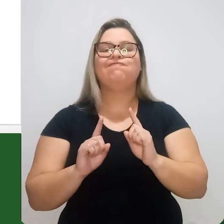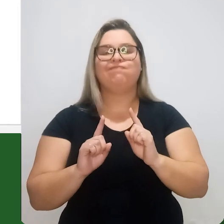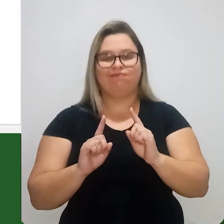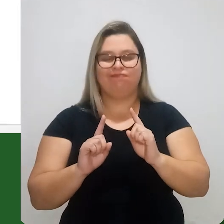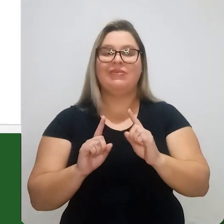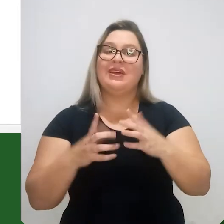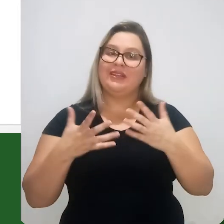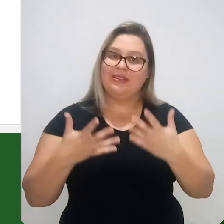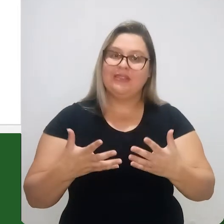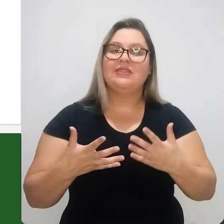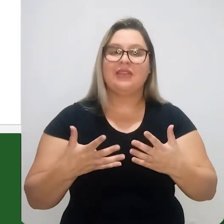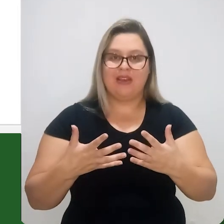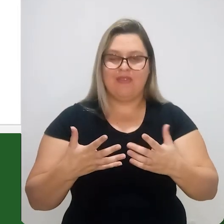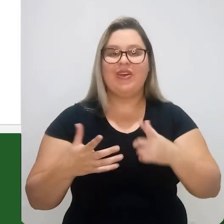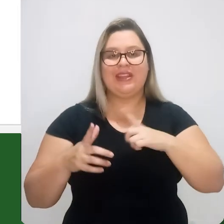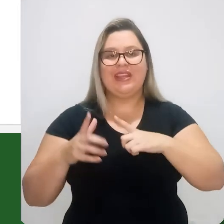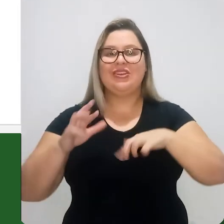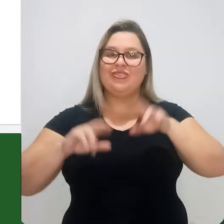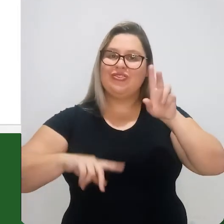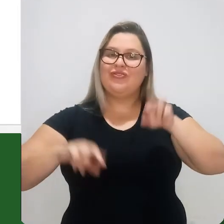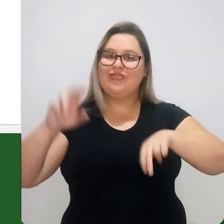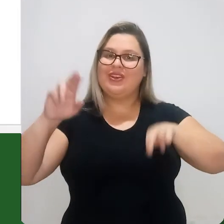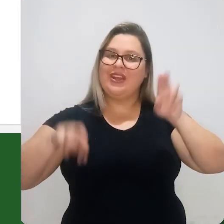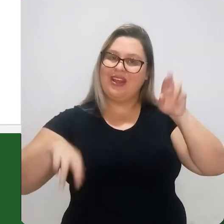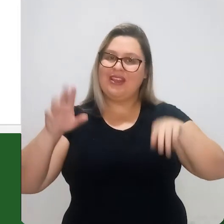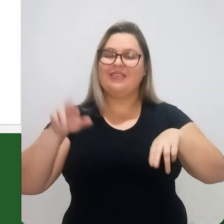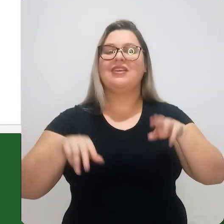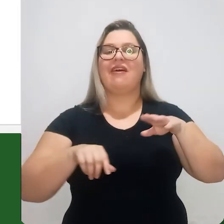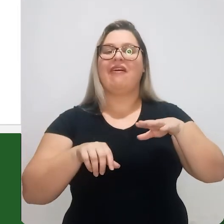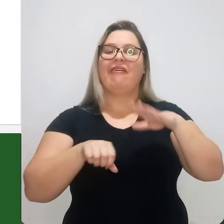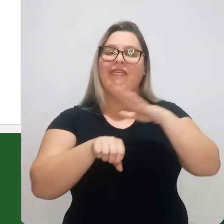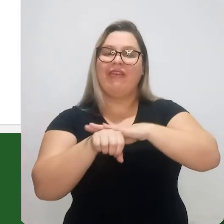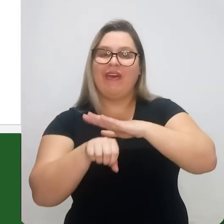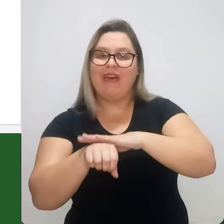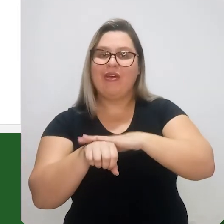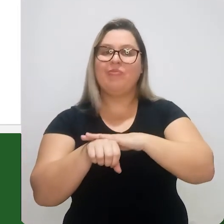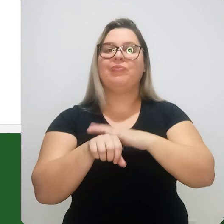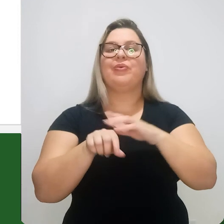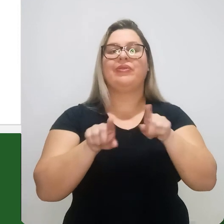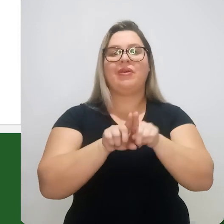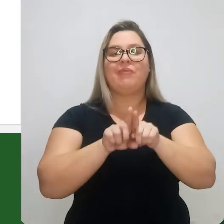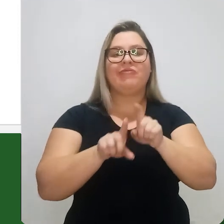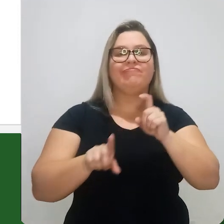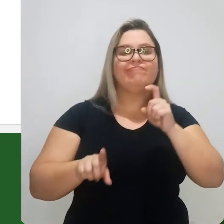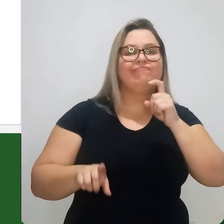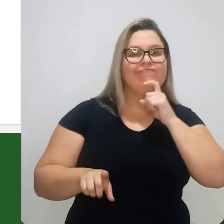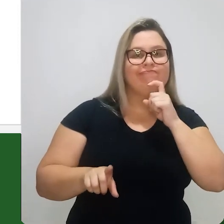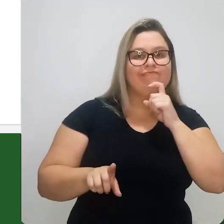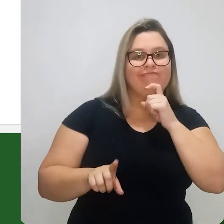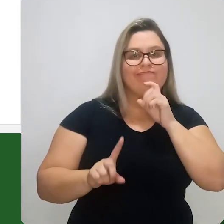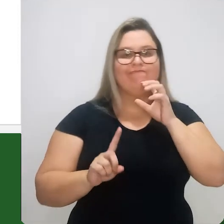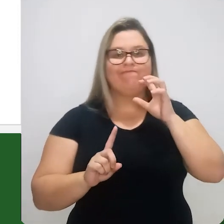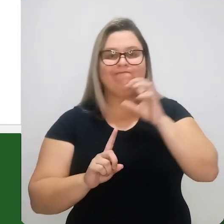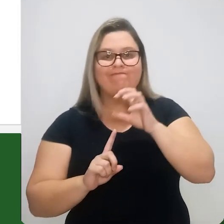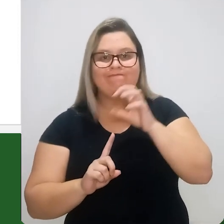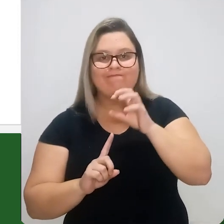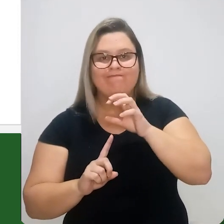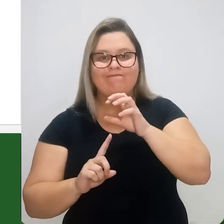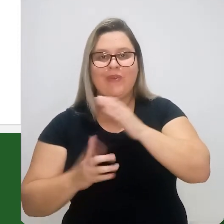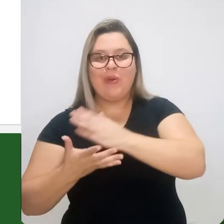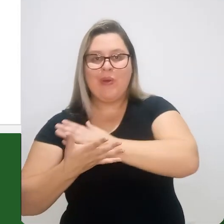de fase ele é curto então por isso que nós temos diferenças do tempo de